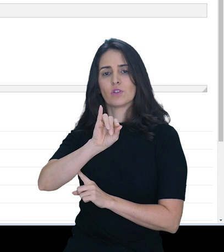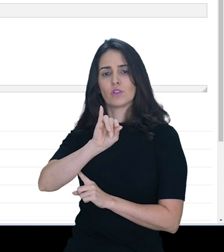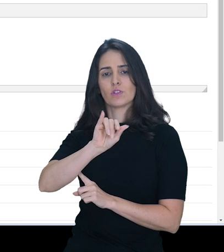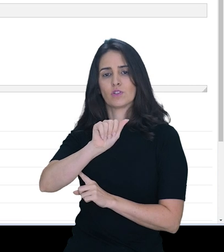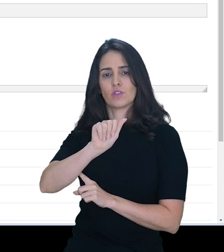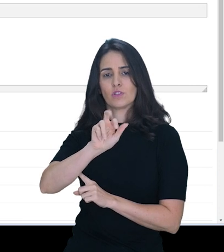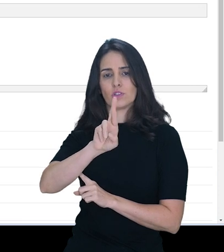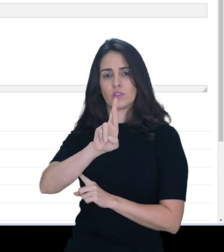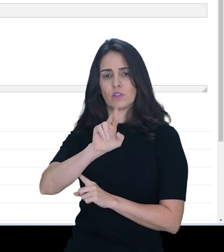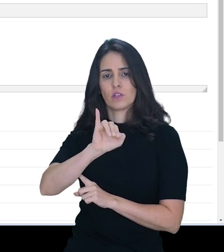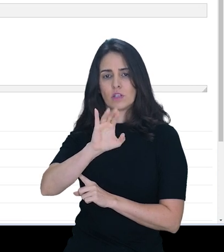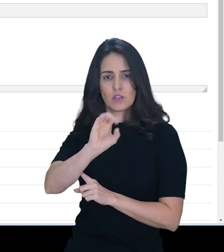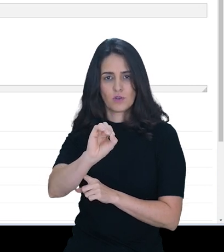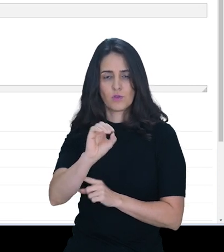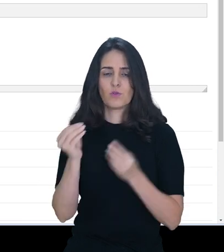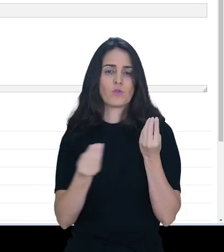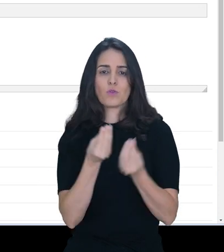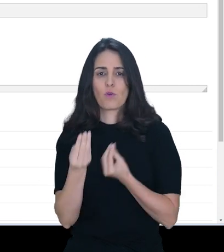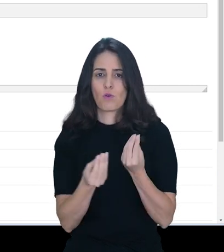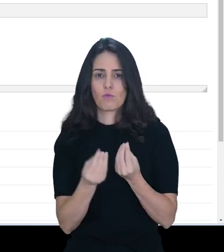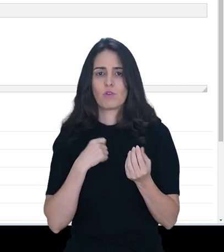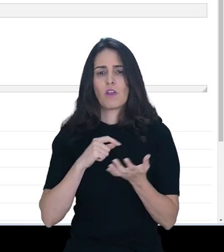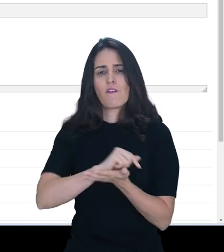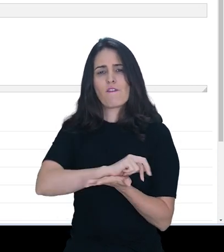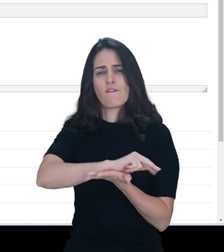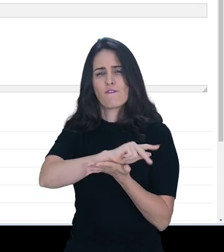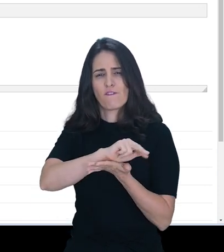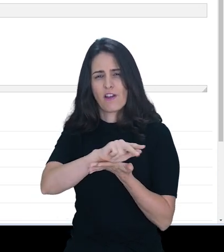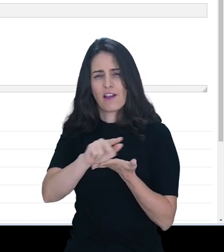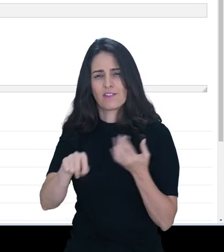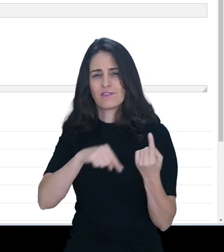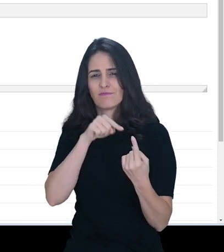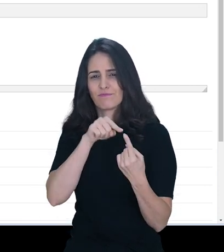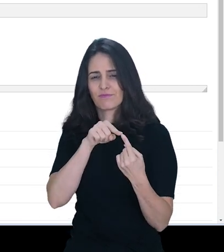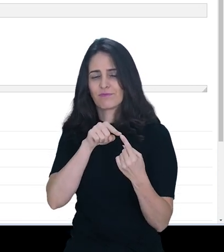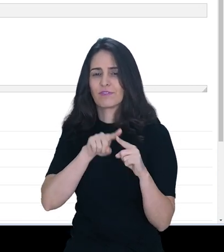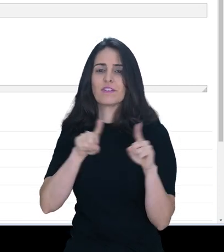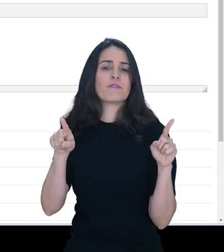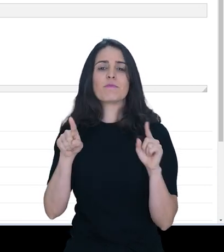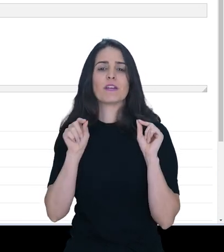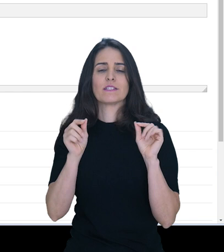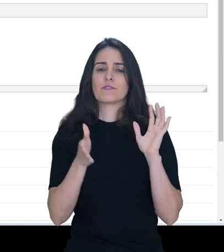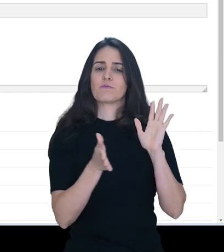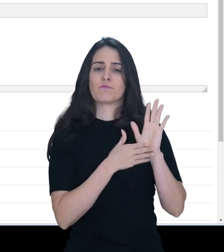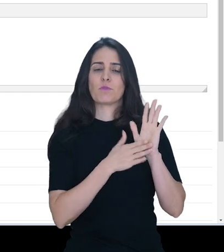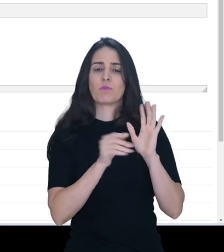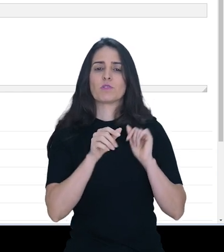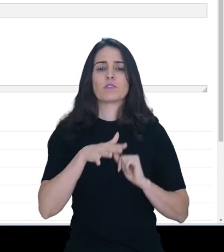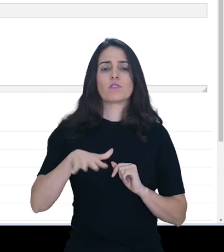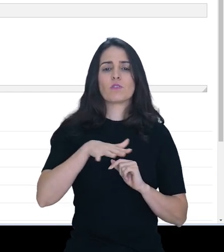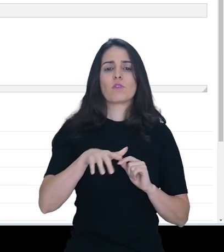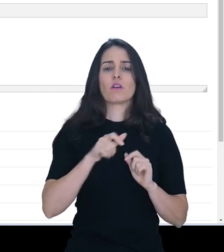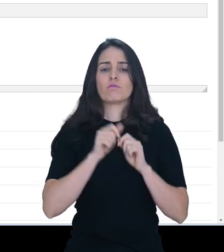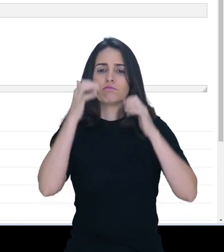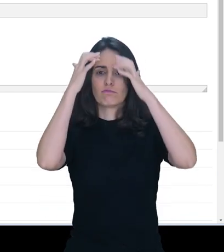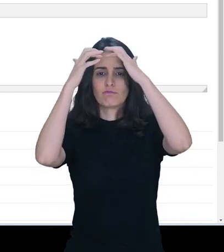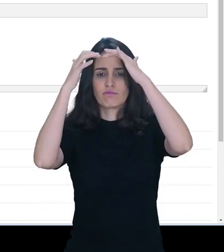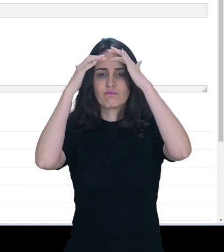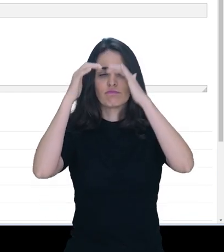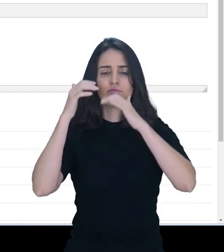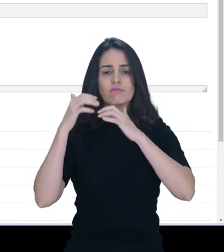atividade diário pode ser utilizada para diversos fins, mas ela se propõe a um espaço de